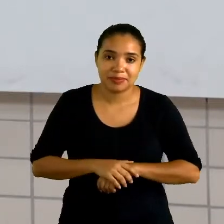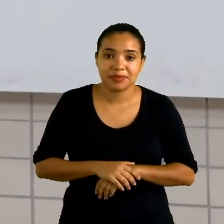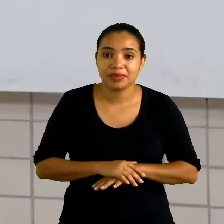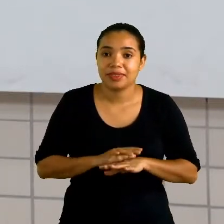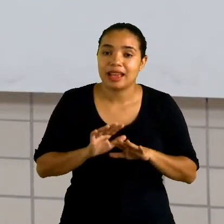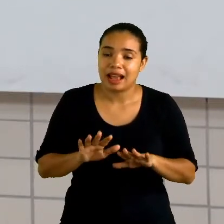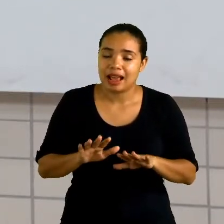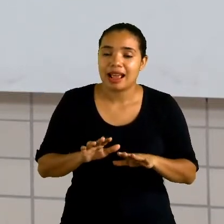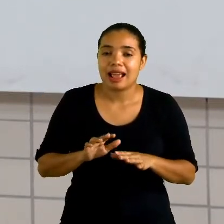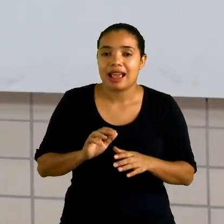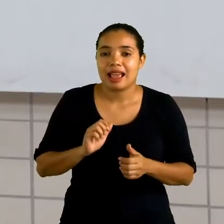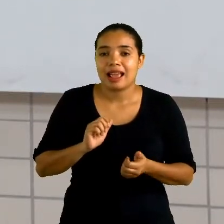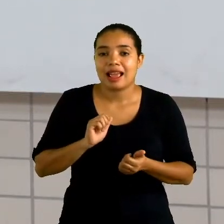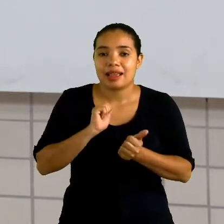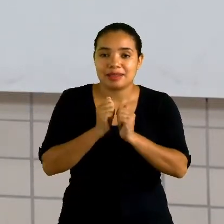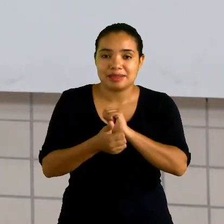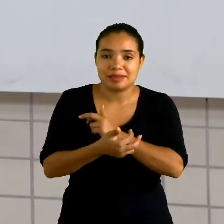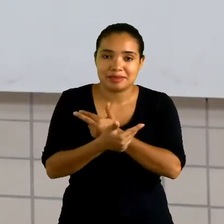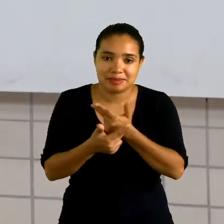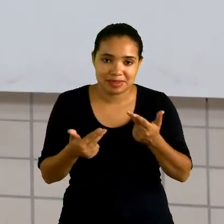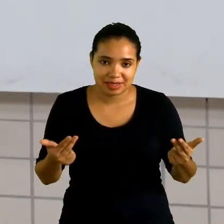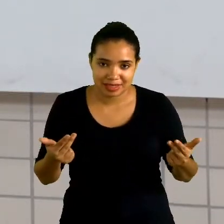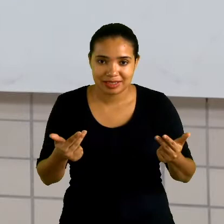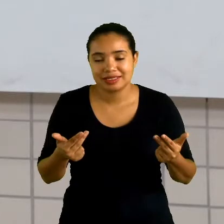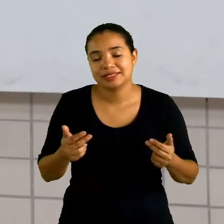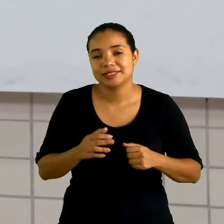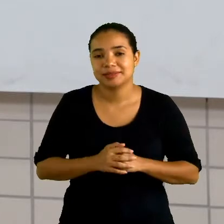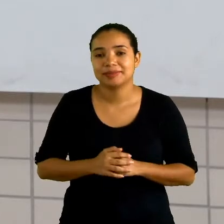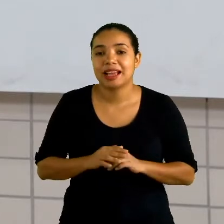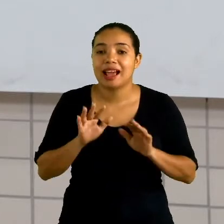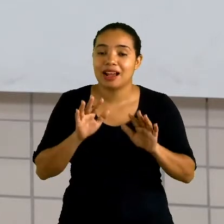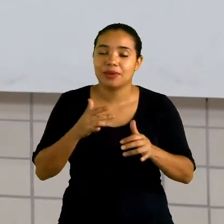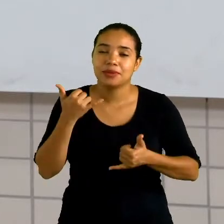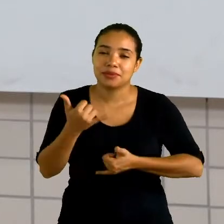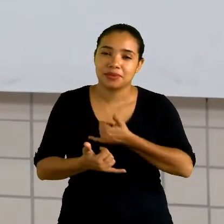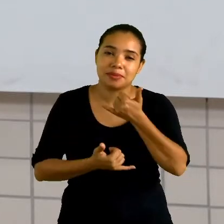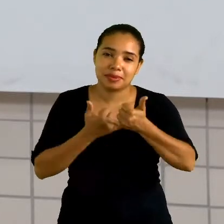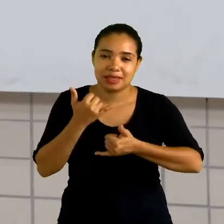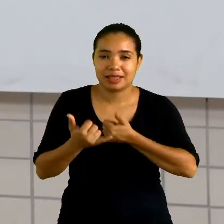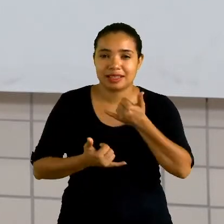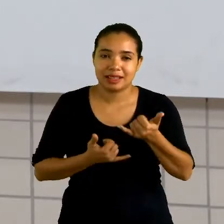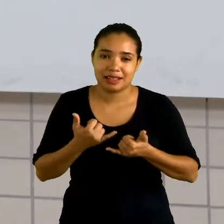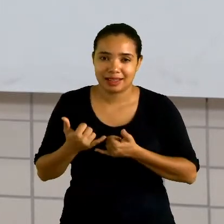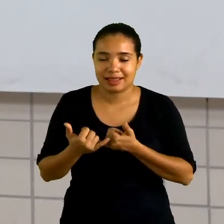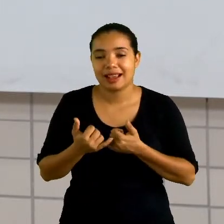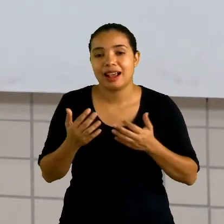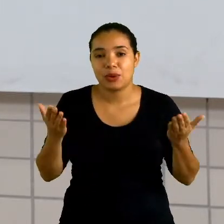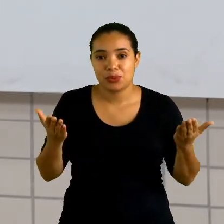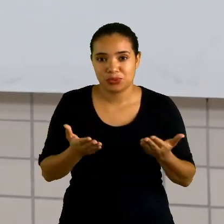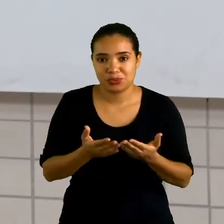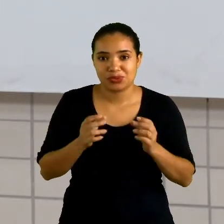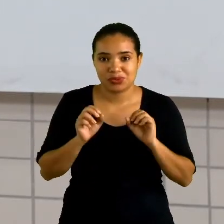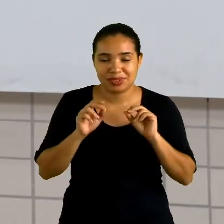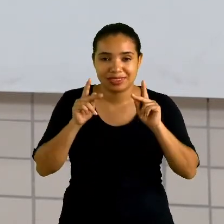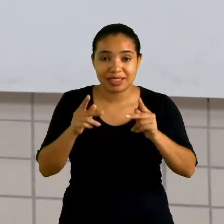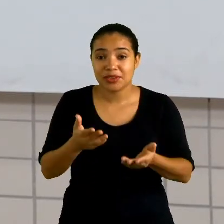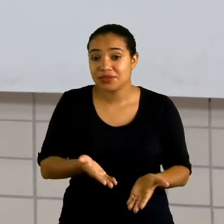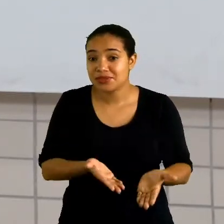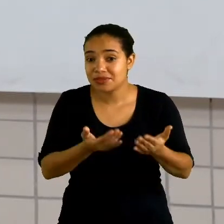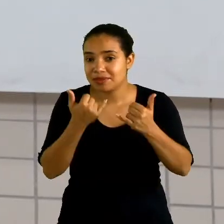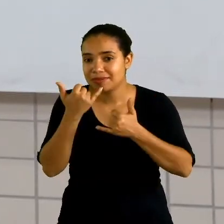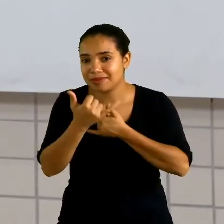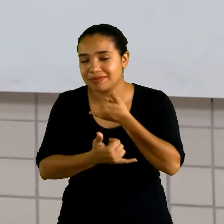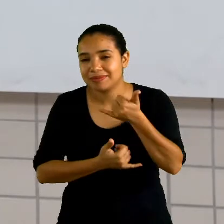isso são os jogos ou esportes de marca, nós vamos brincar de um desses esportes hoje, ok? Vamos lá para a nossa